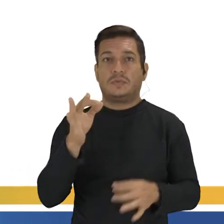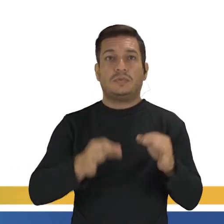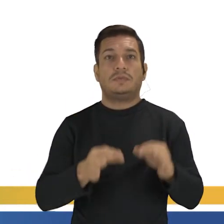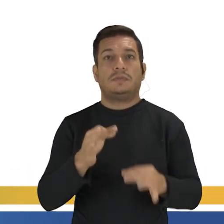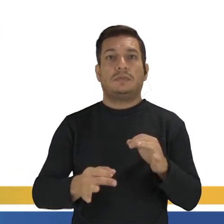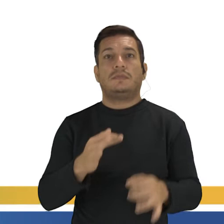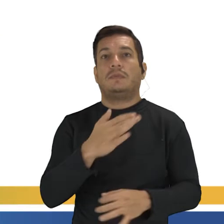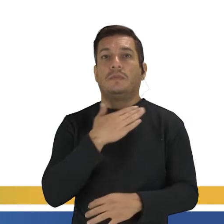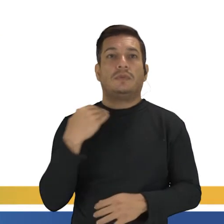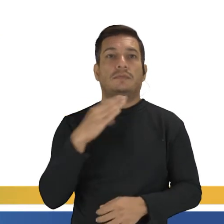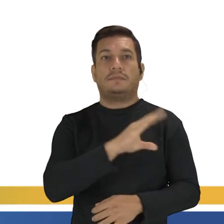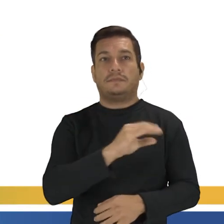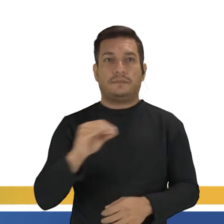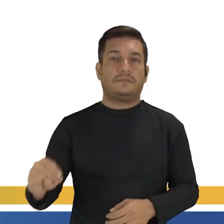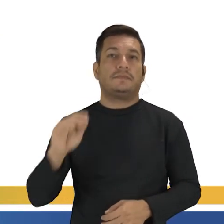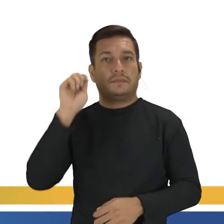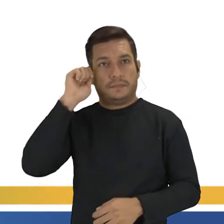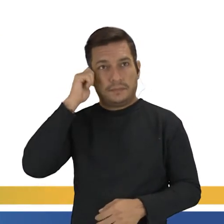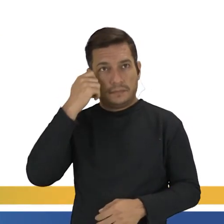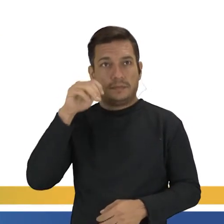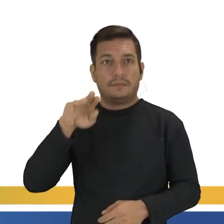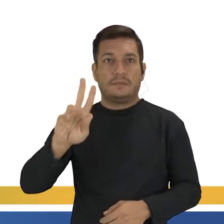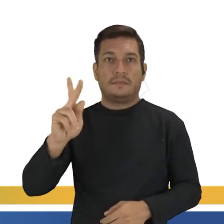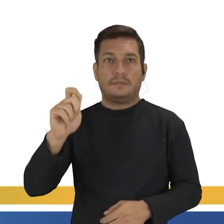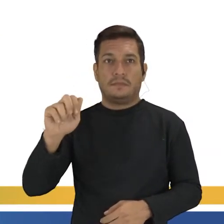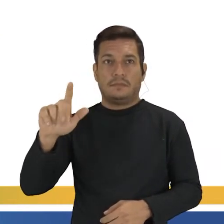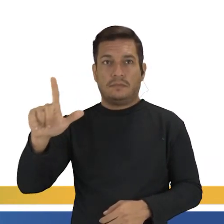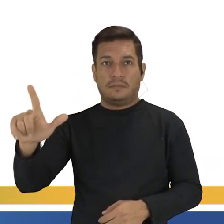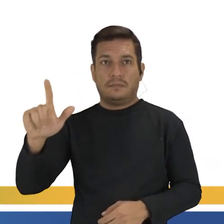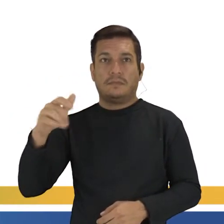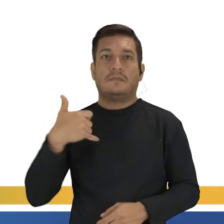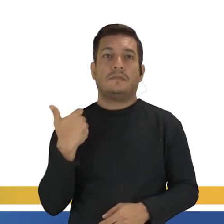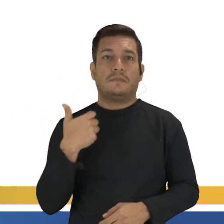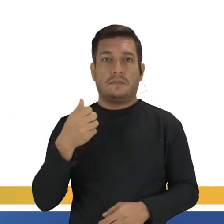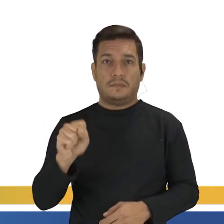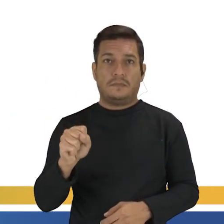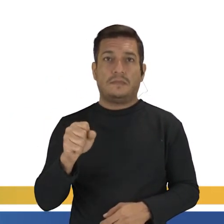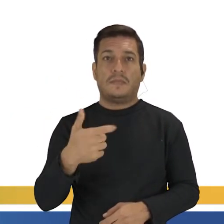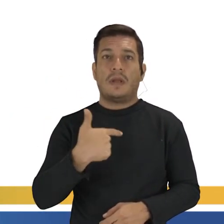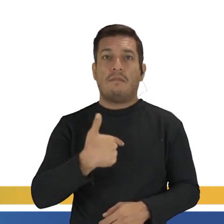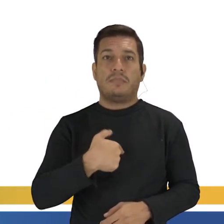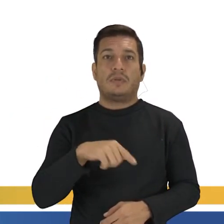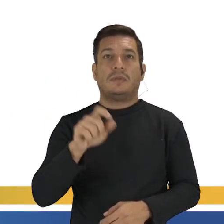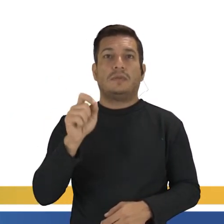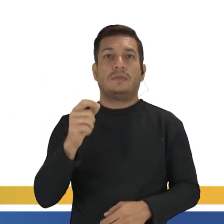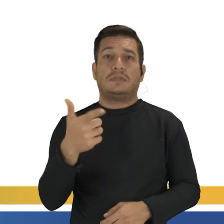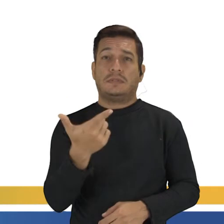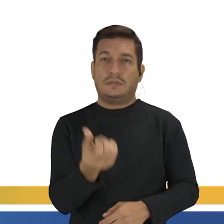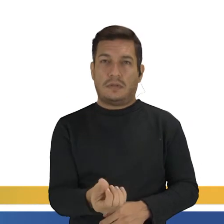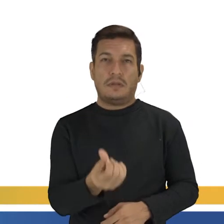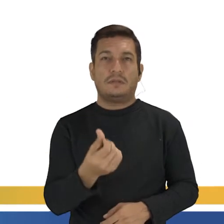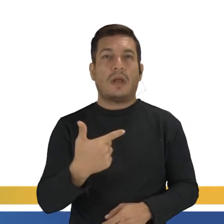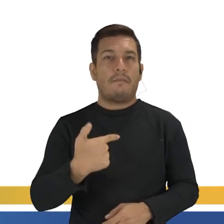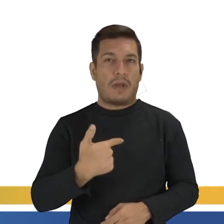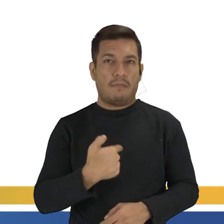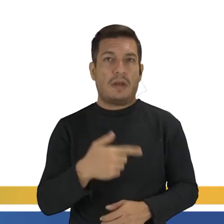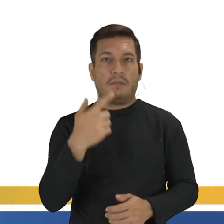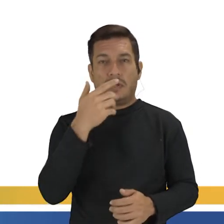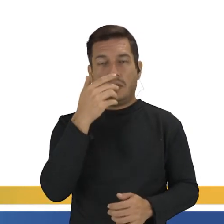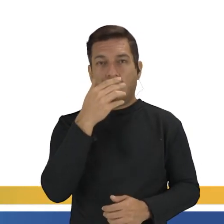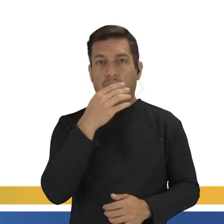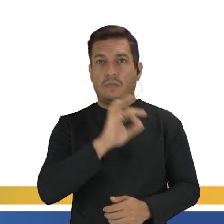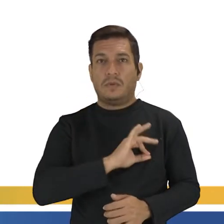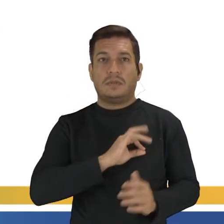pedindo justiça pela morte do adolescente negro Michael Rohn, 18 anos, assassinado com seis tiros pelo